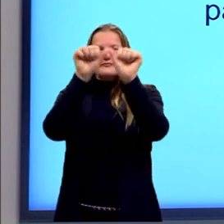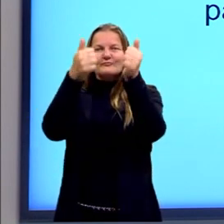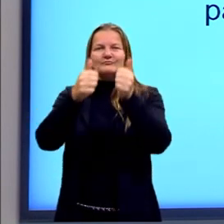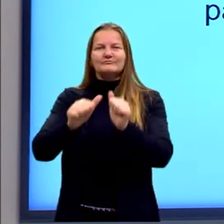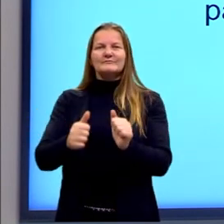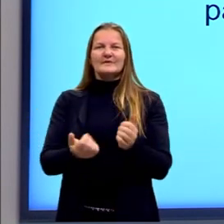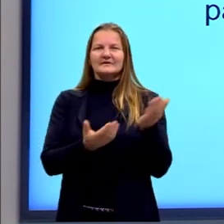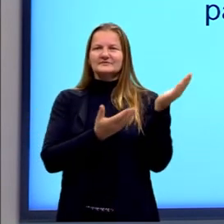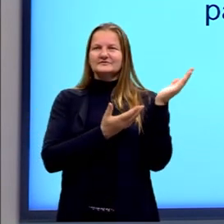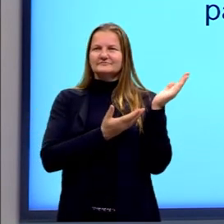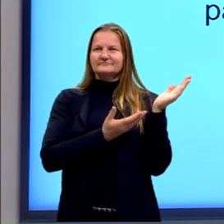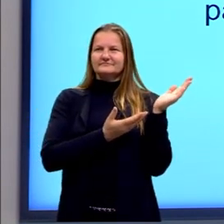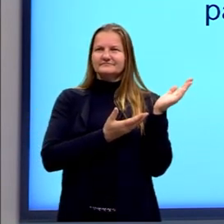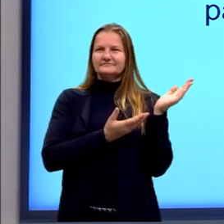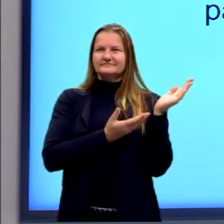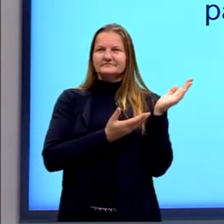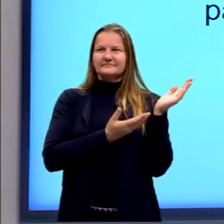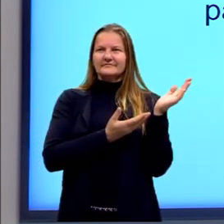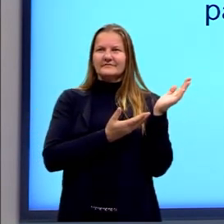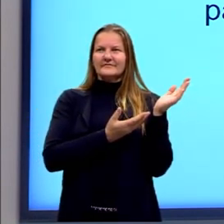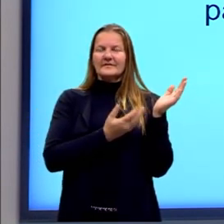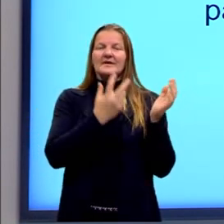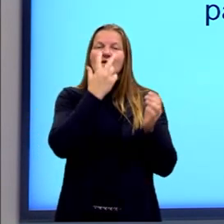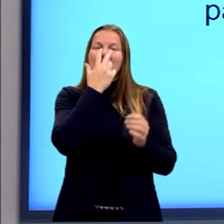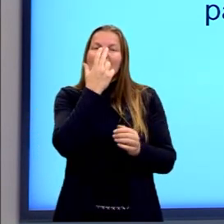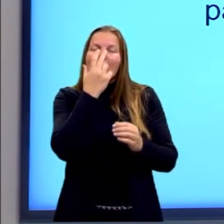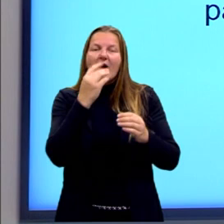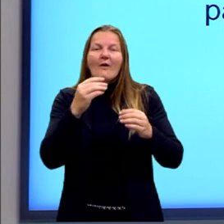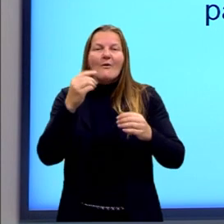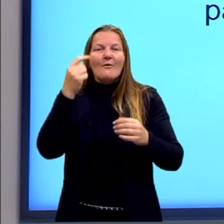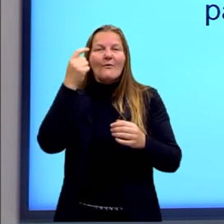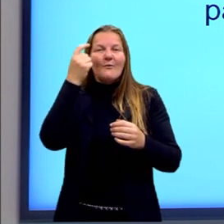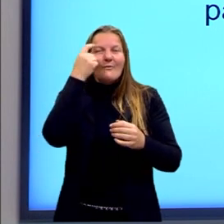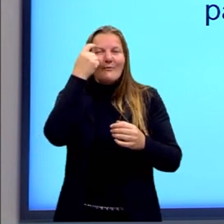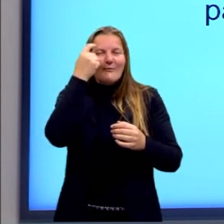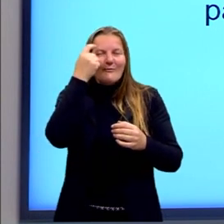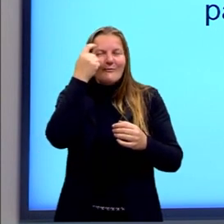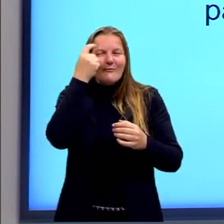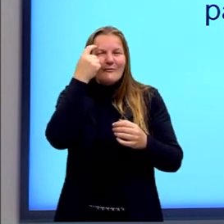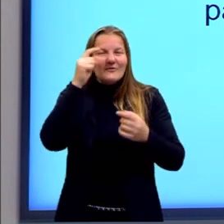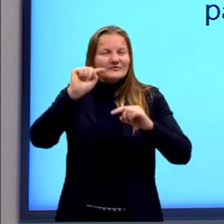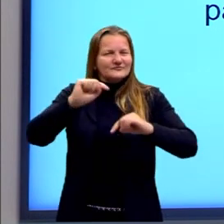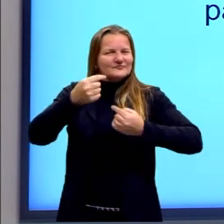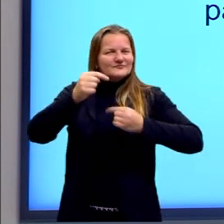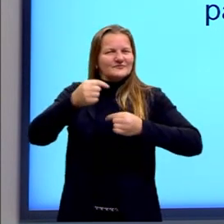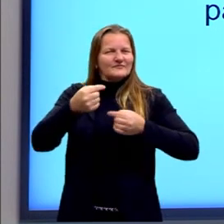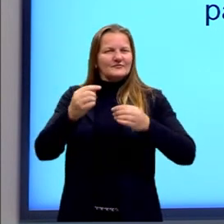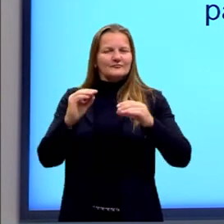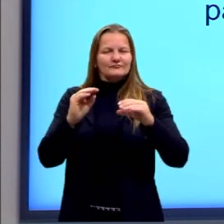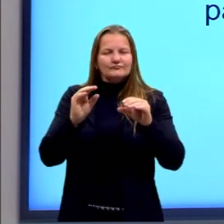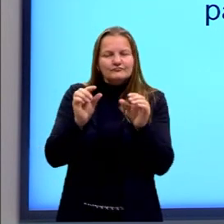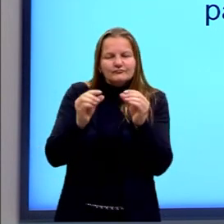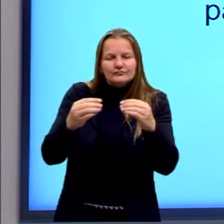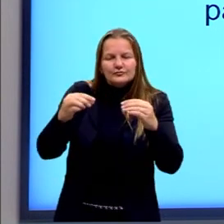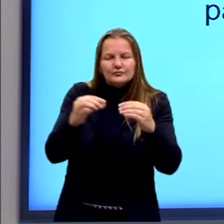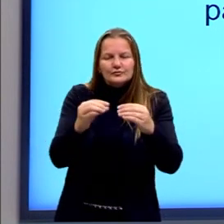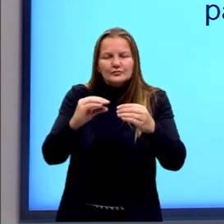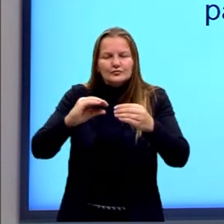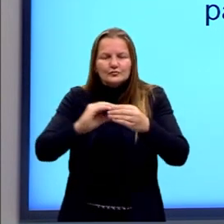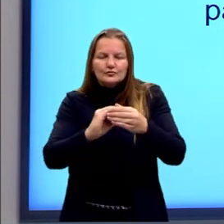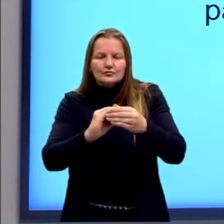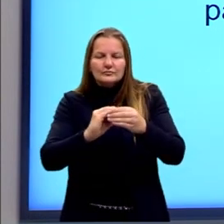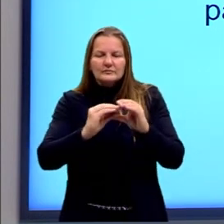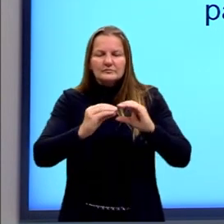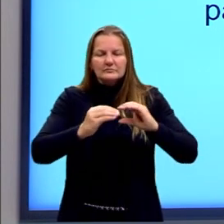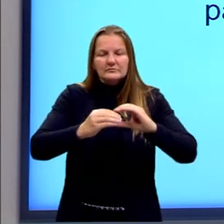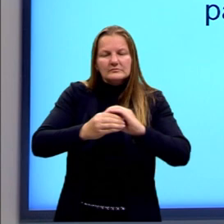ilustração. A ideia de se montar um quebra-cabeça. Então, quando a gente fala em textualidade,